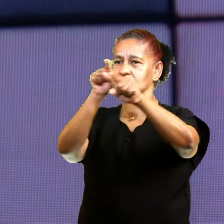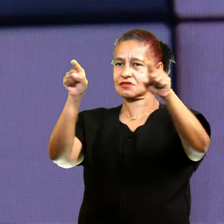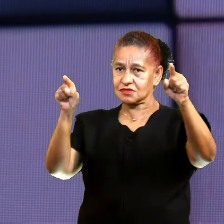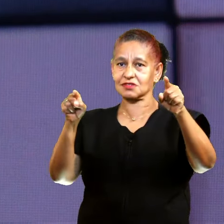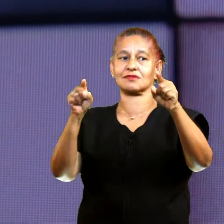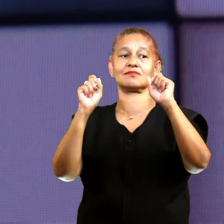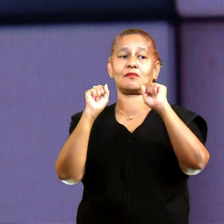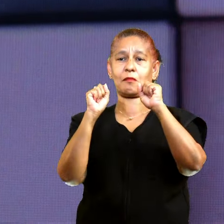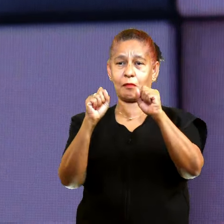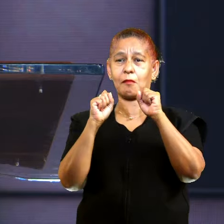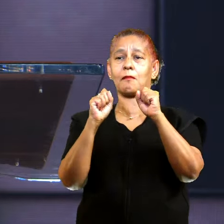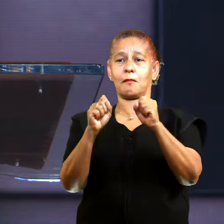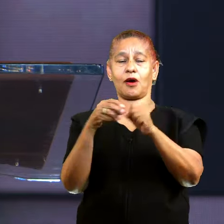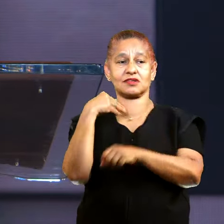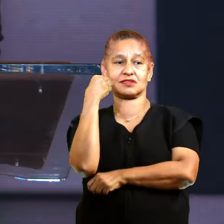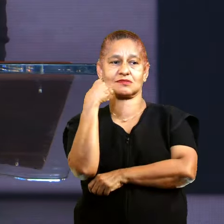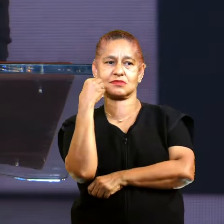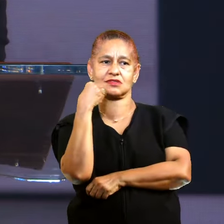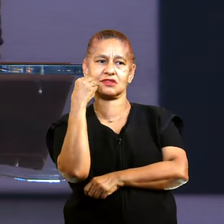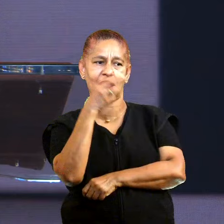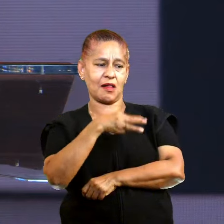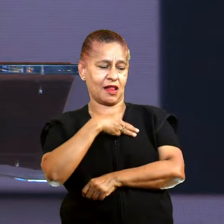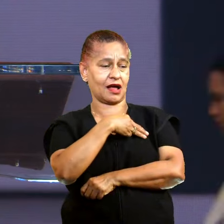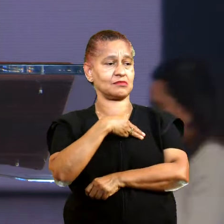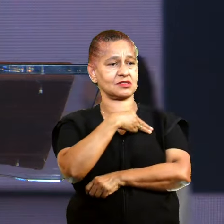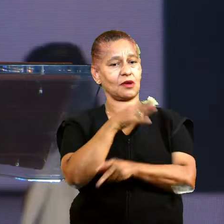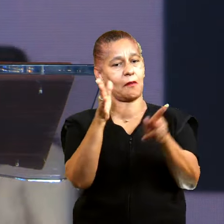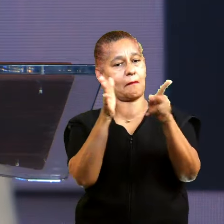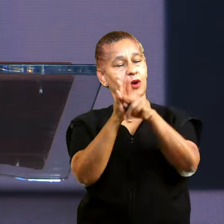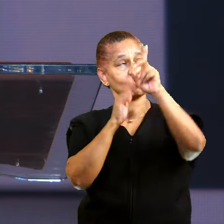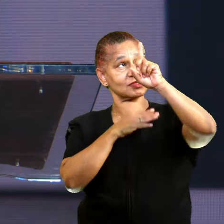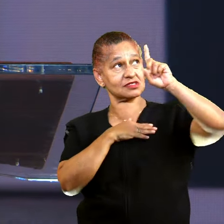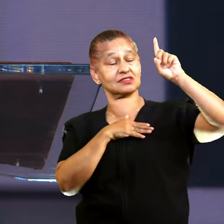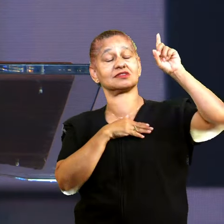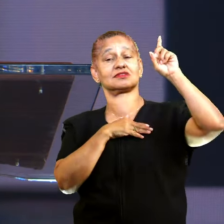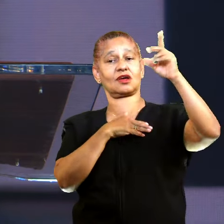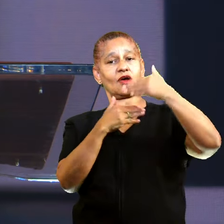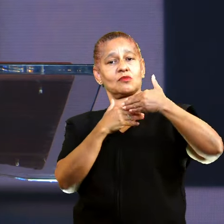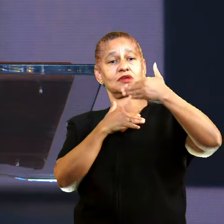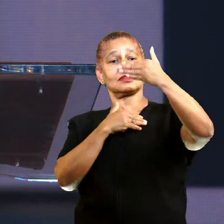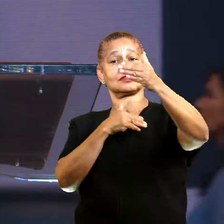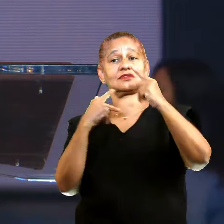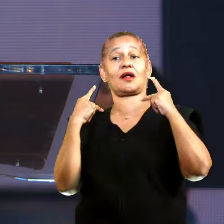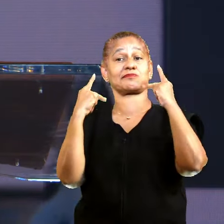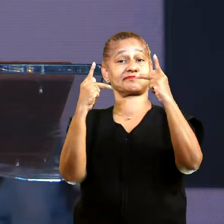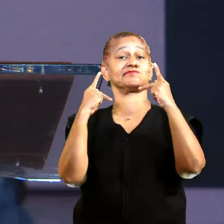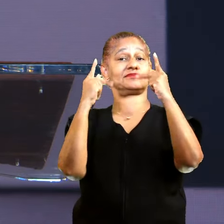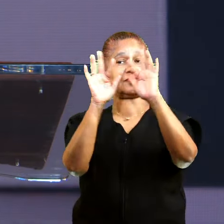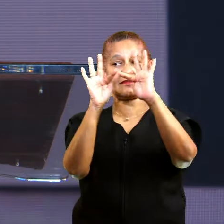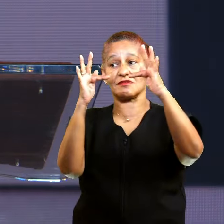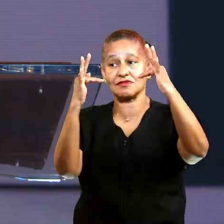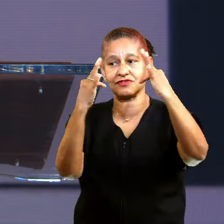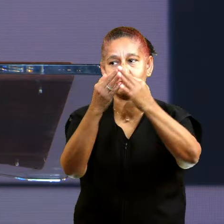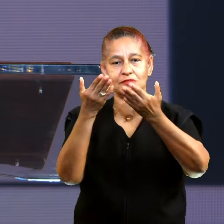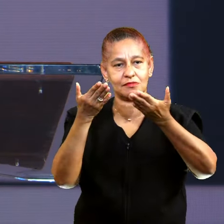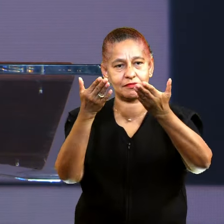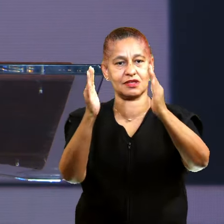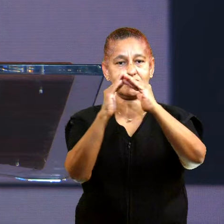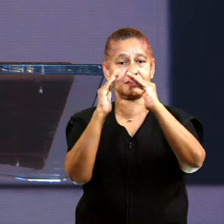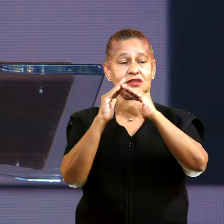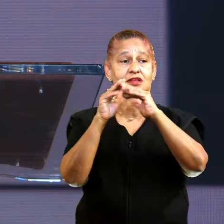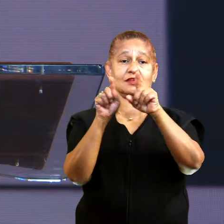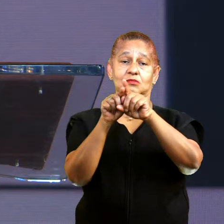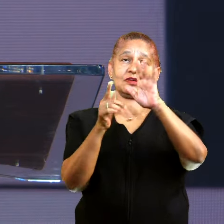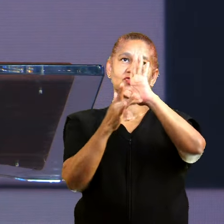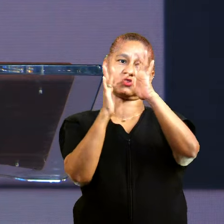pode viver a missão de Deus, começando lá no meio dos teus. Jesus